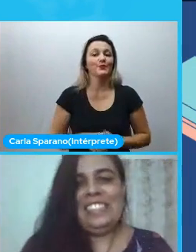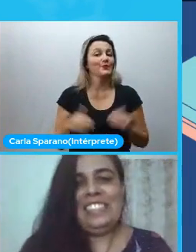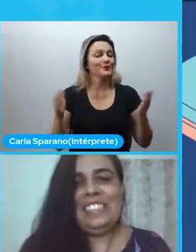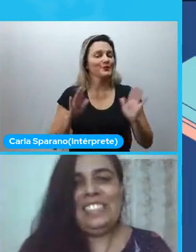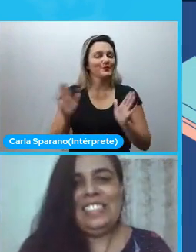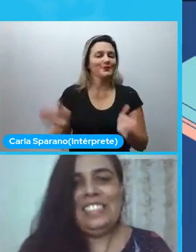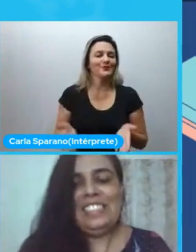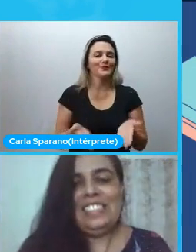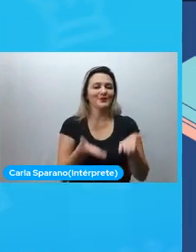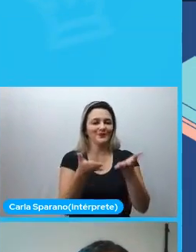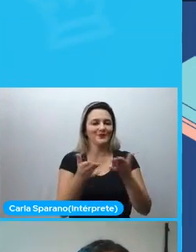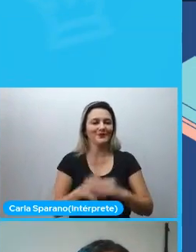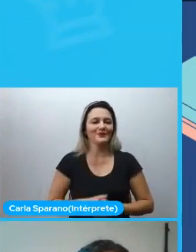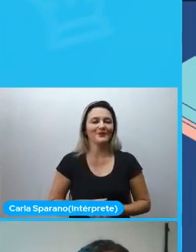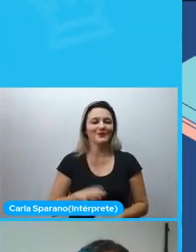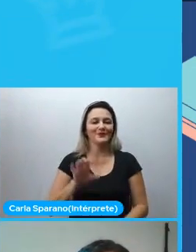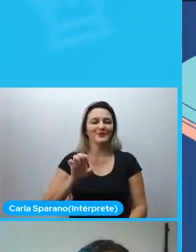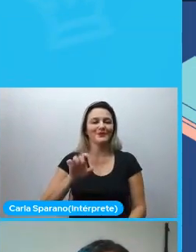Elayne.